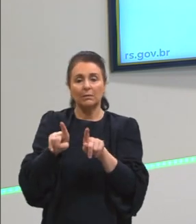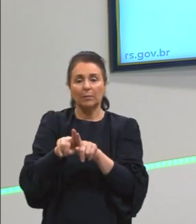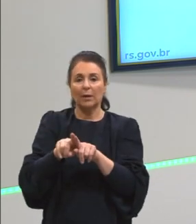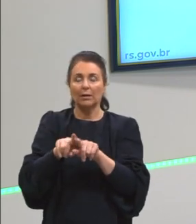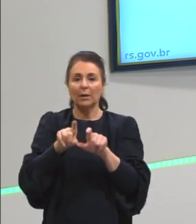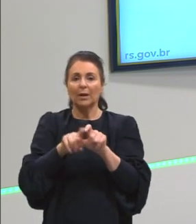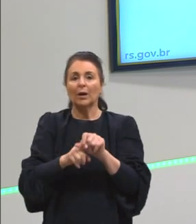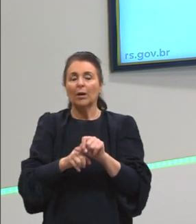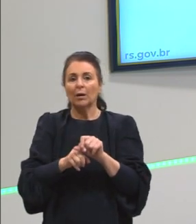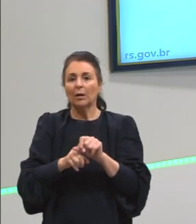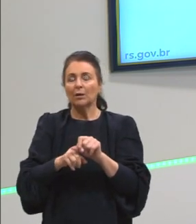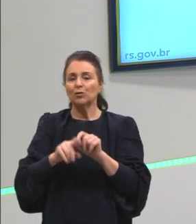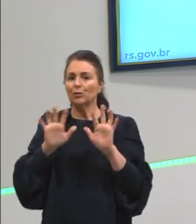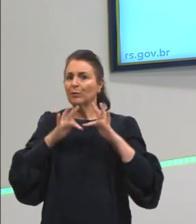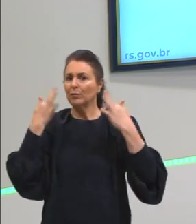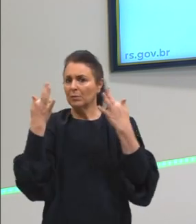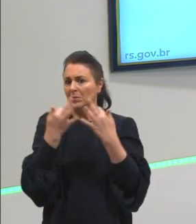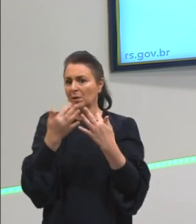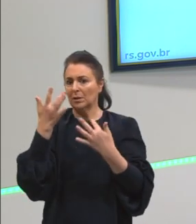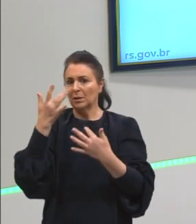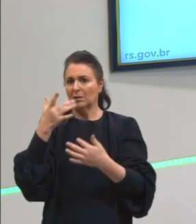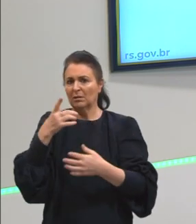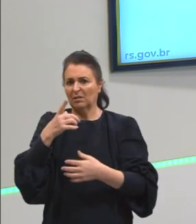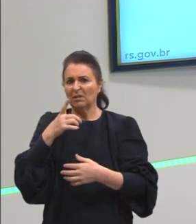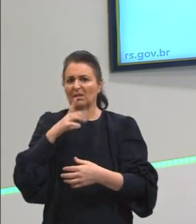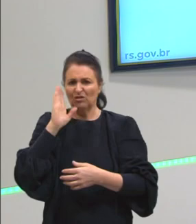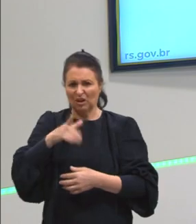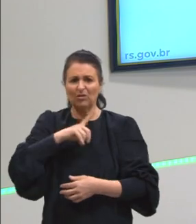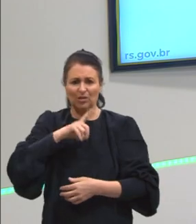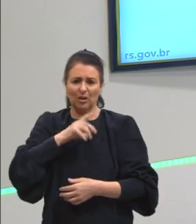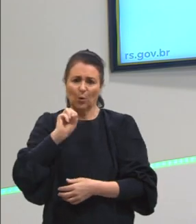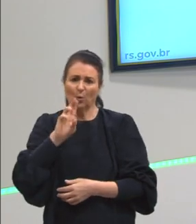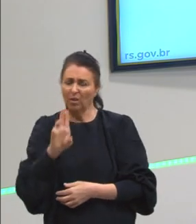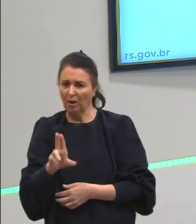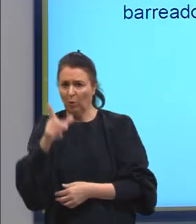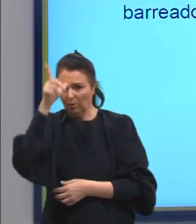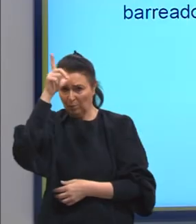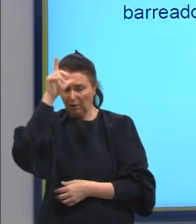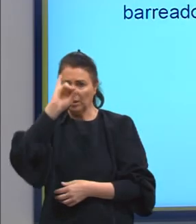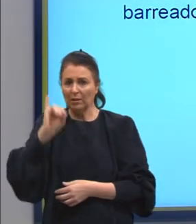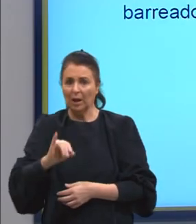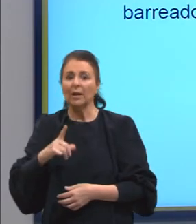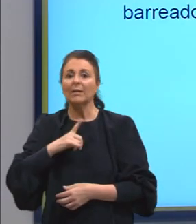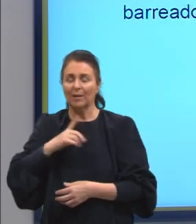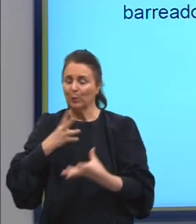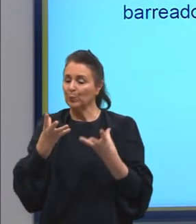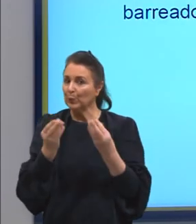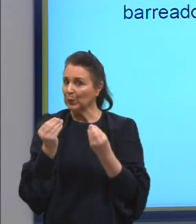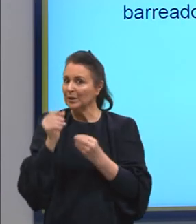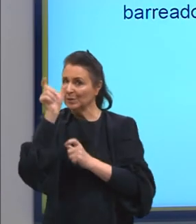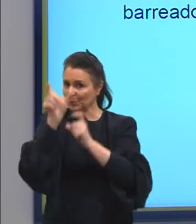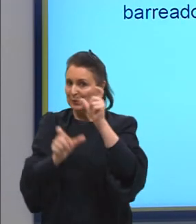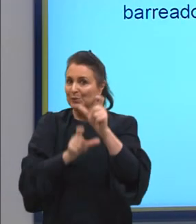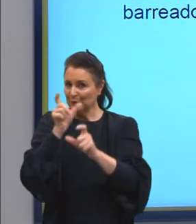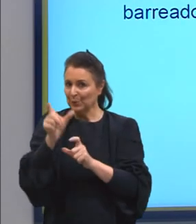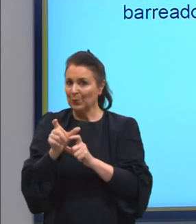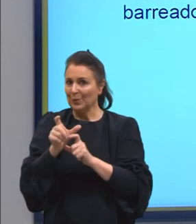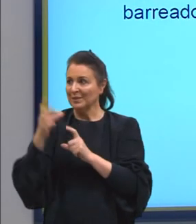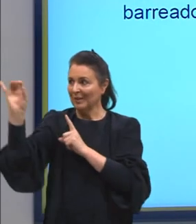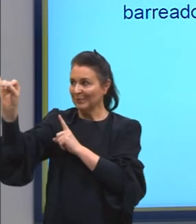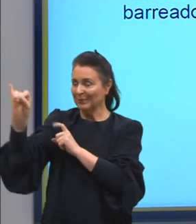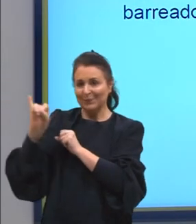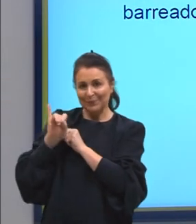independente se já existia Itália ou Alemanha, mas aqui estão também em presença forte dos alemães e italianos. E aí, dos